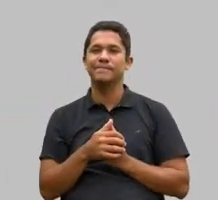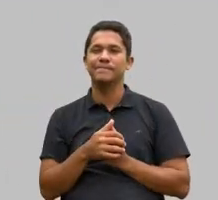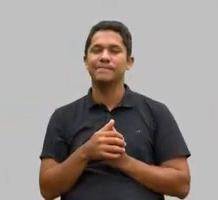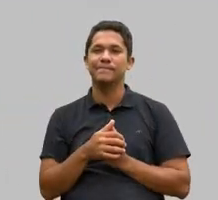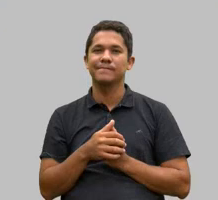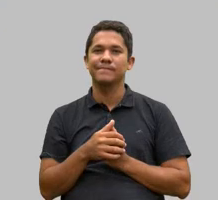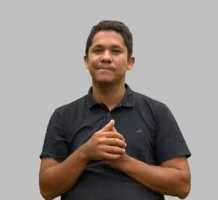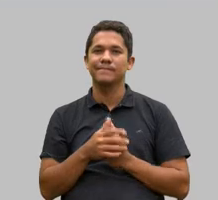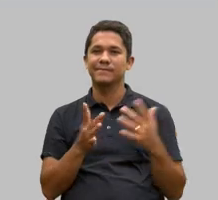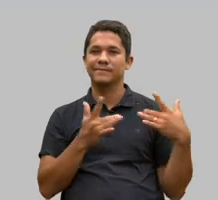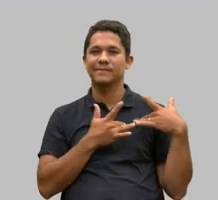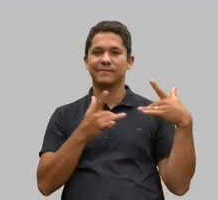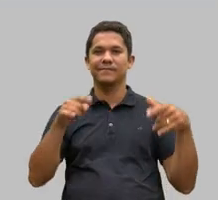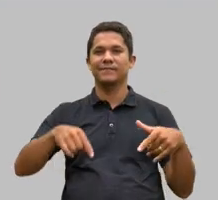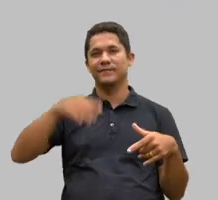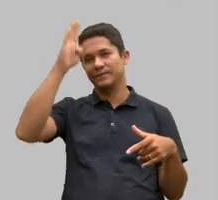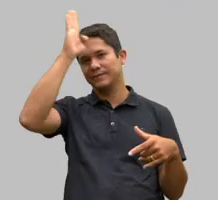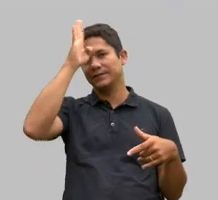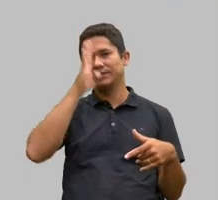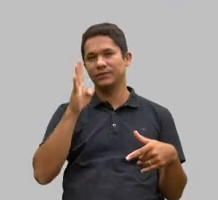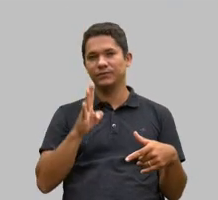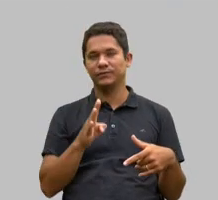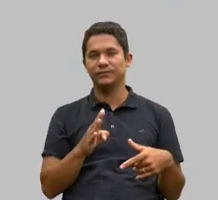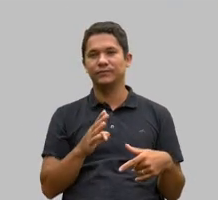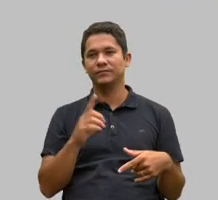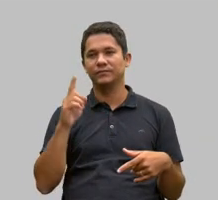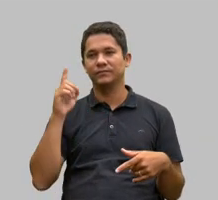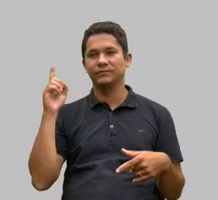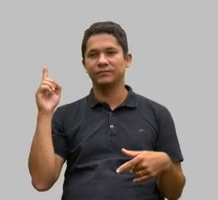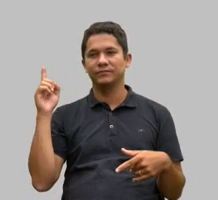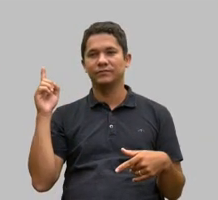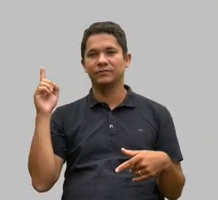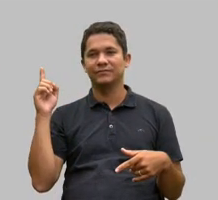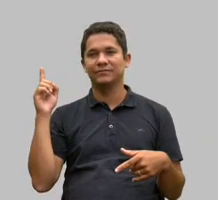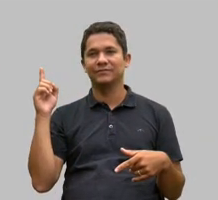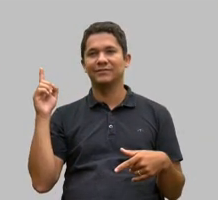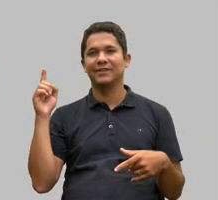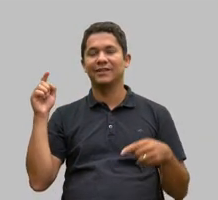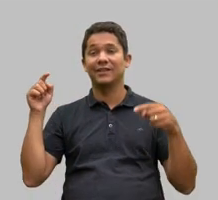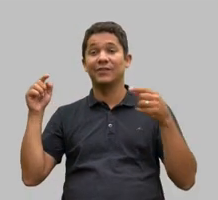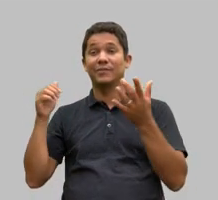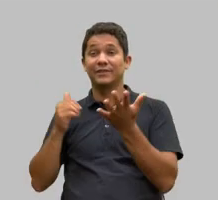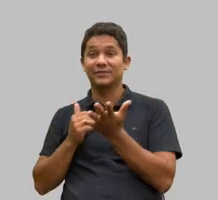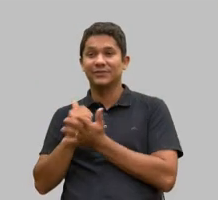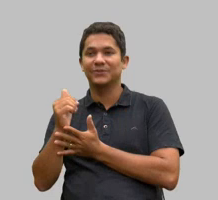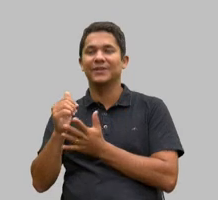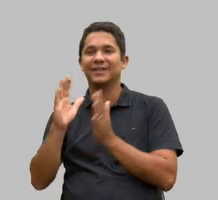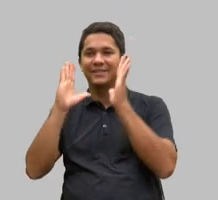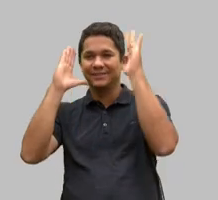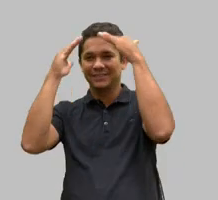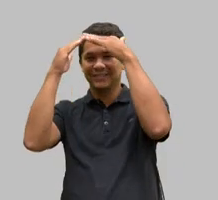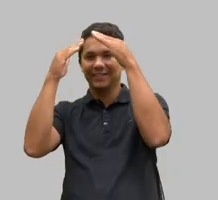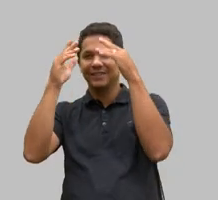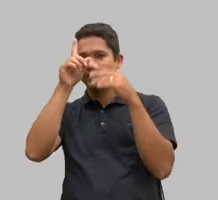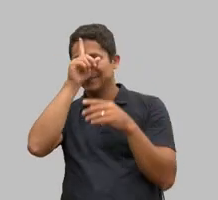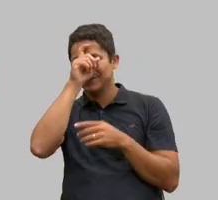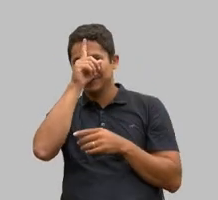voluntariado no Brasil, ele chegou com a primeira Santa Casa de Misericórdia no ano de 1.543.